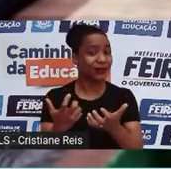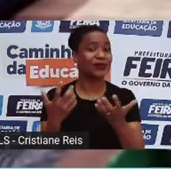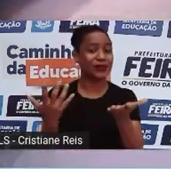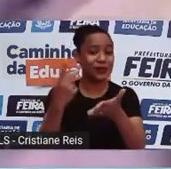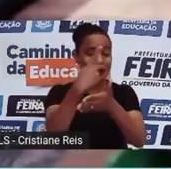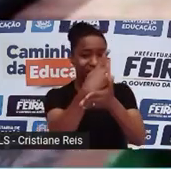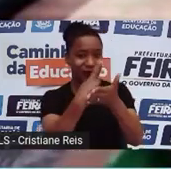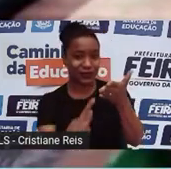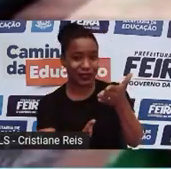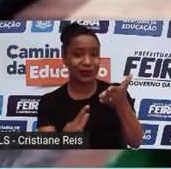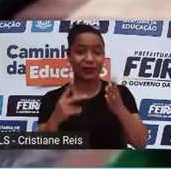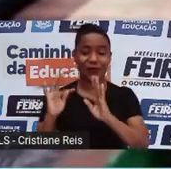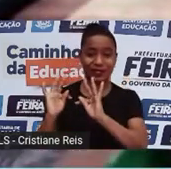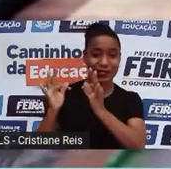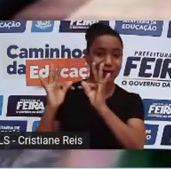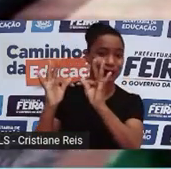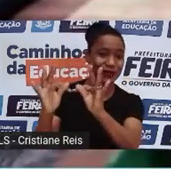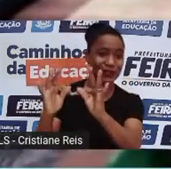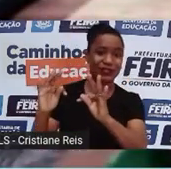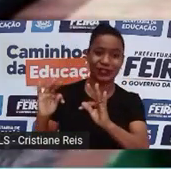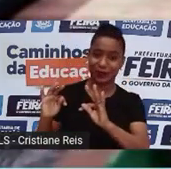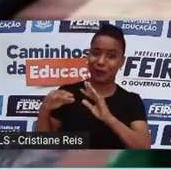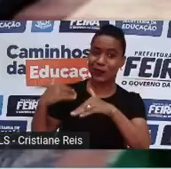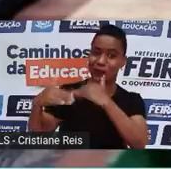muitas tecnologias possam surgir disso.